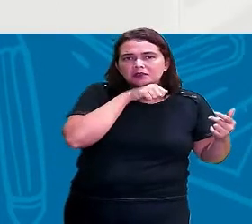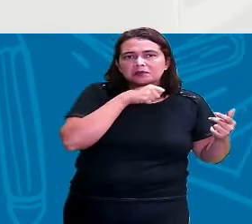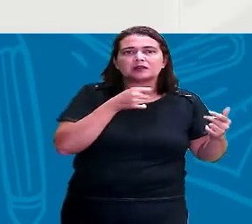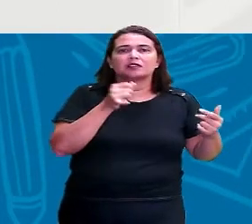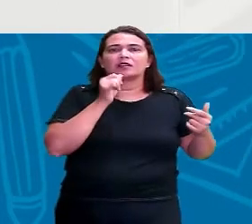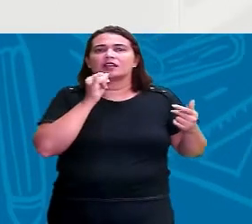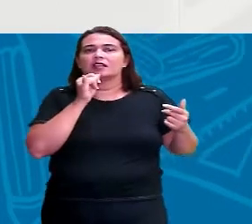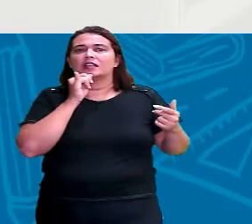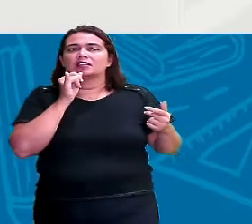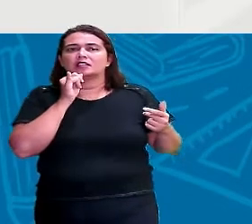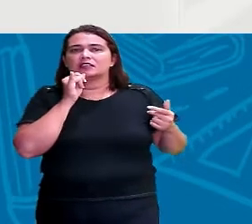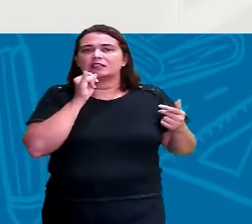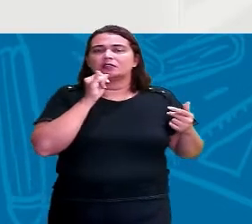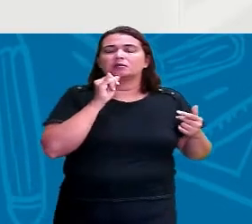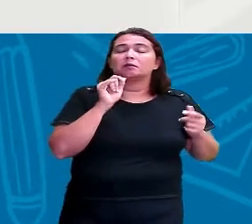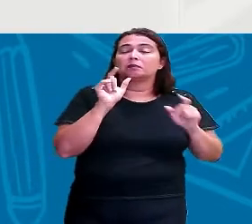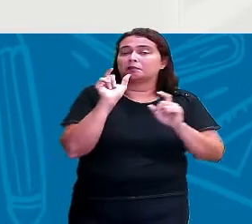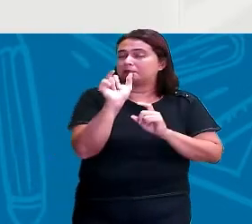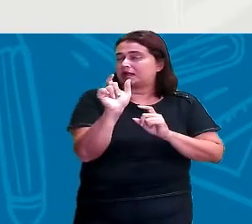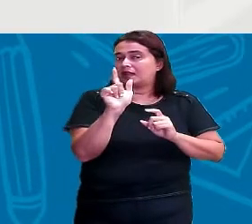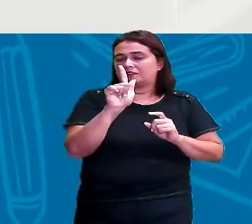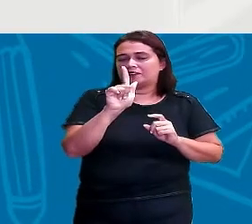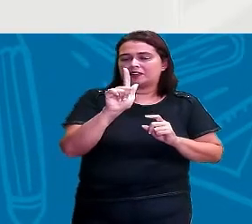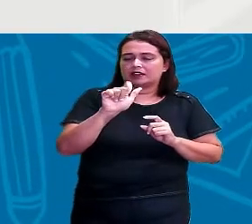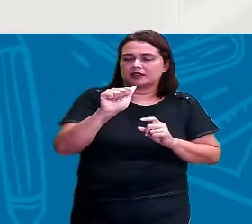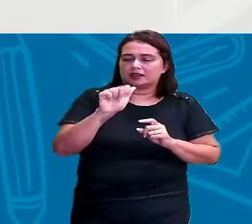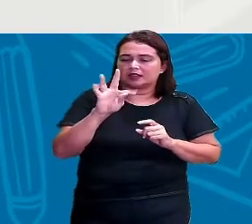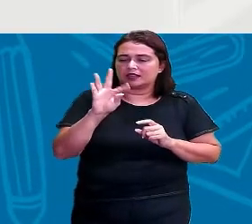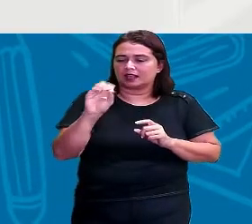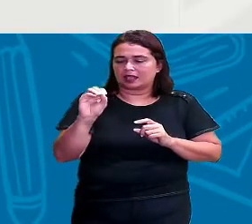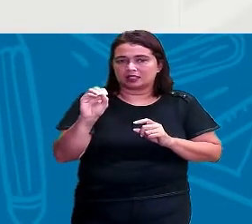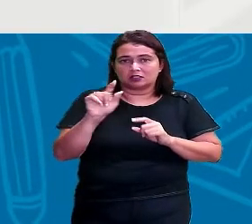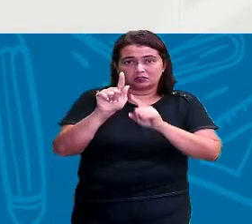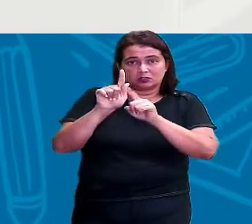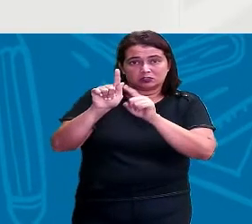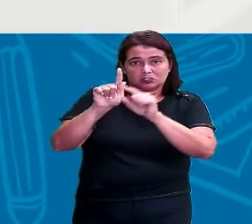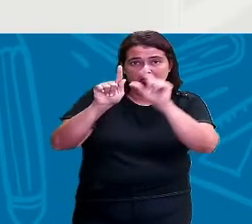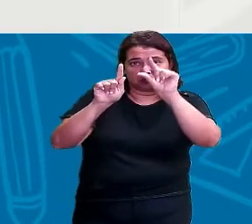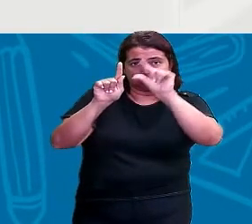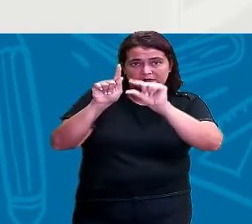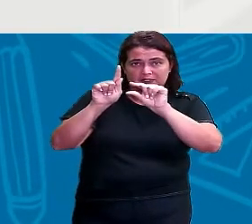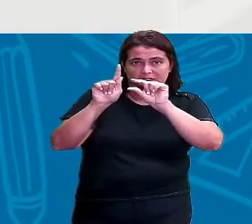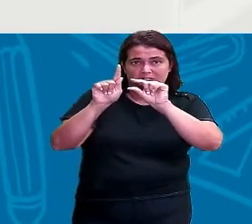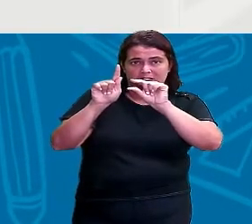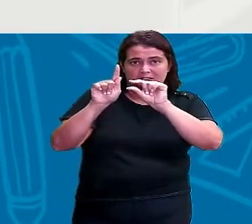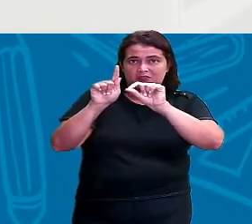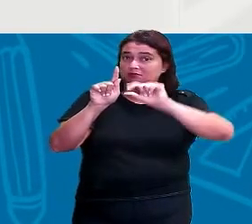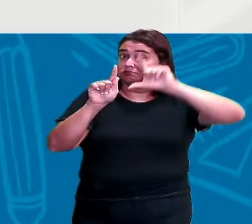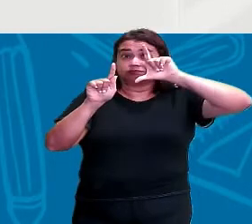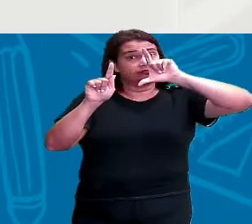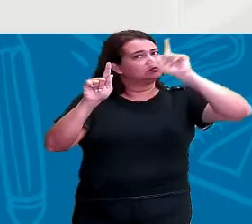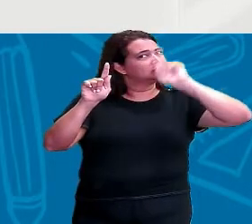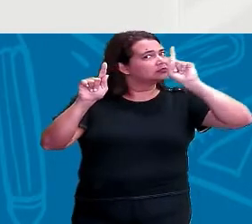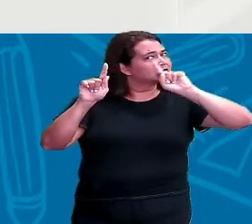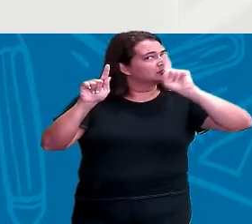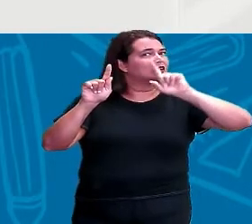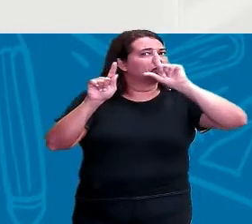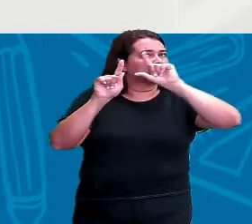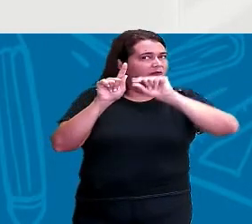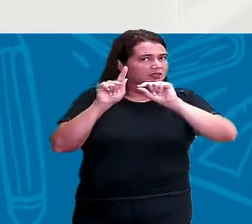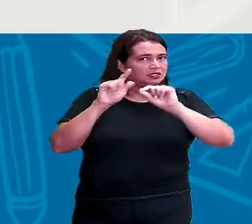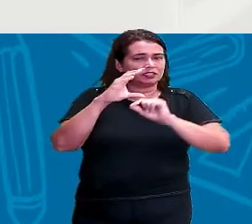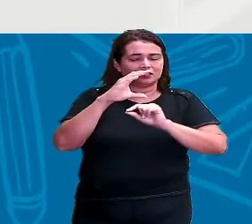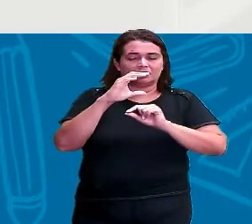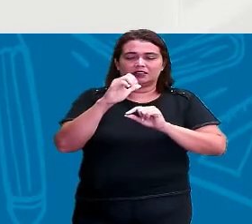eu for escrever a palavrinha gato, aí eu coloco a letra minúscula, o G minúsculo, tá bom? Se eu for colocar a palavra